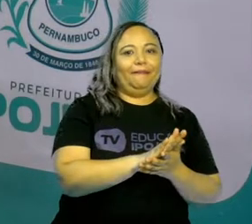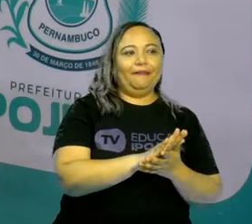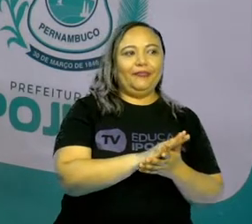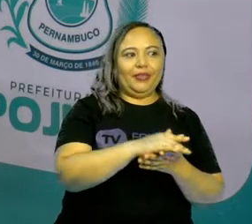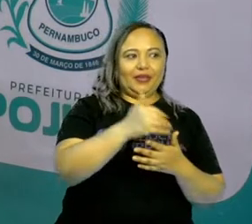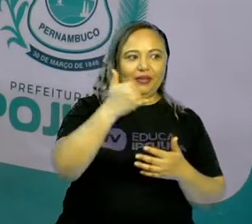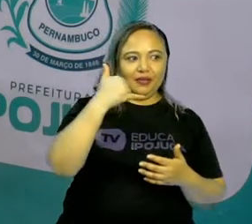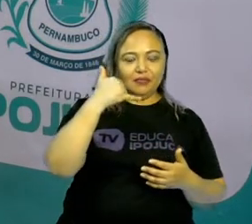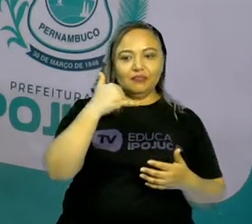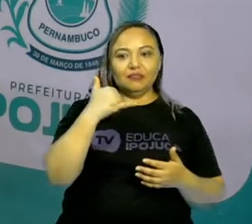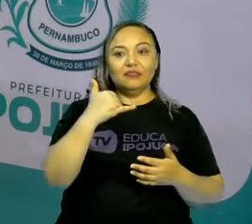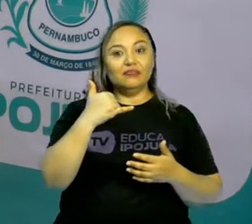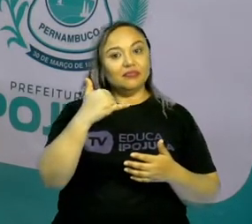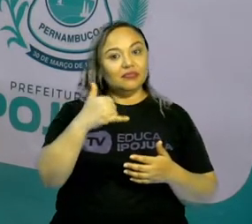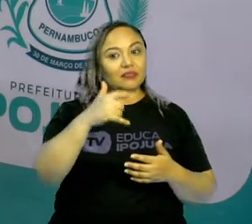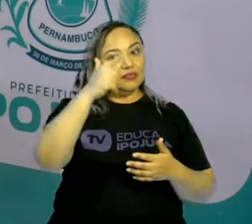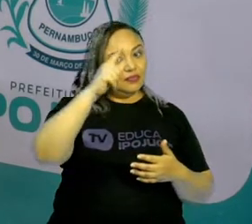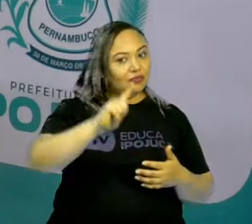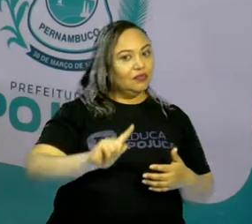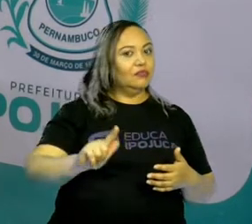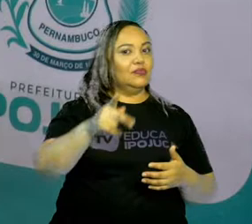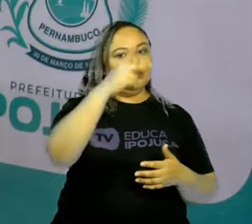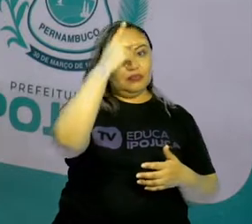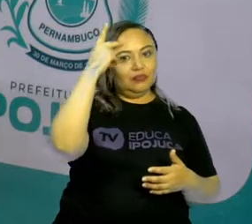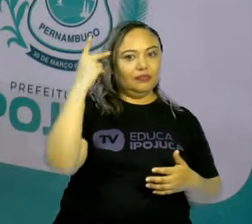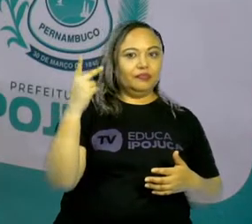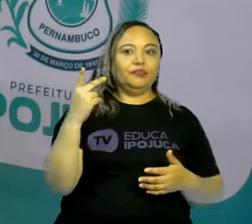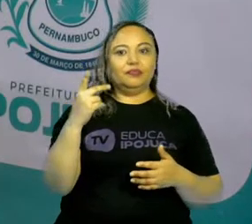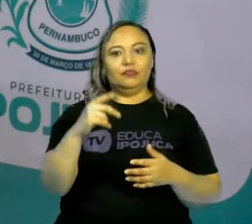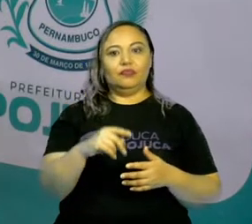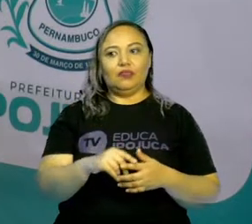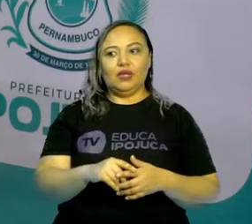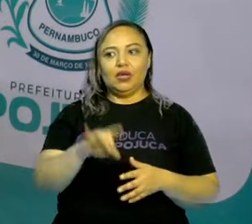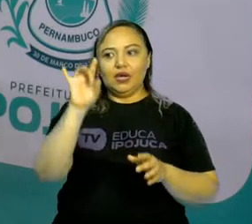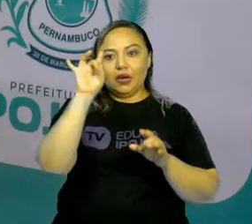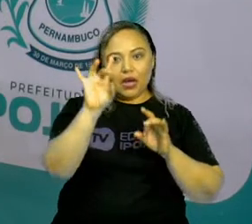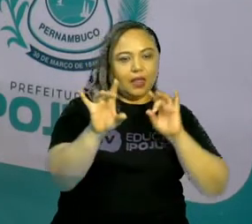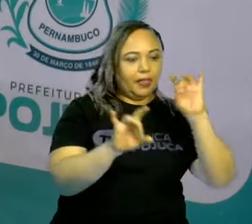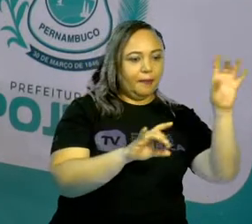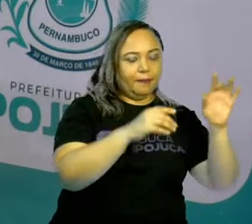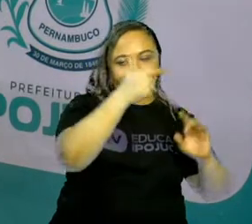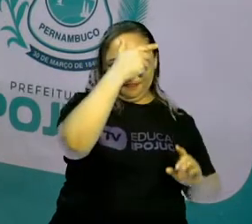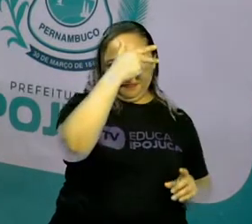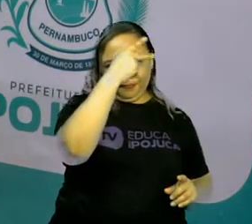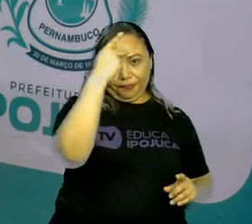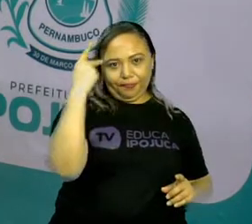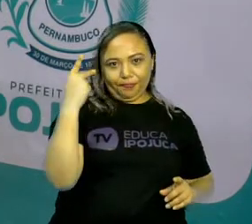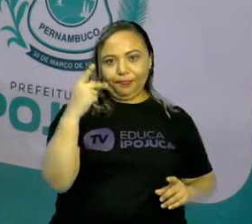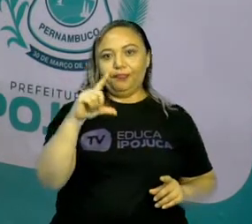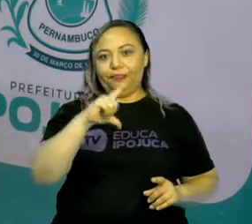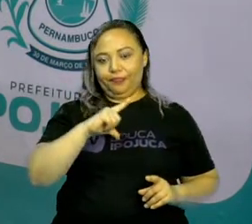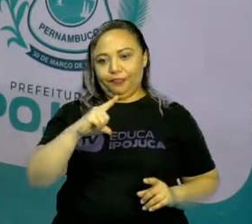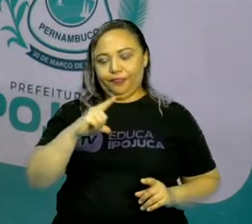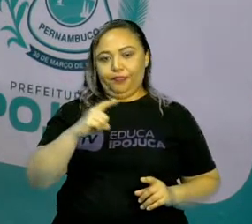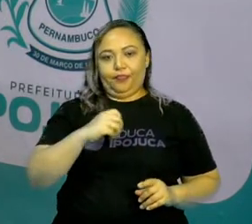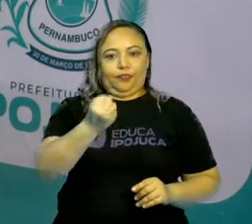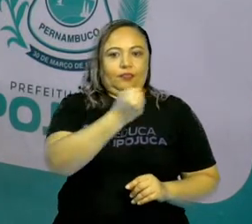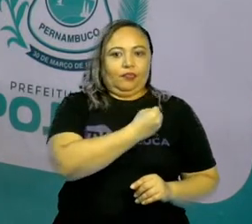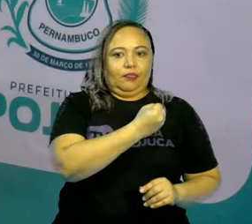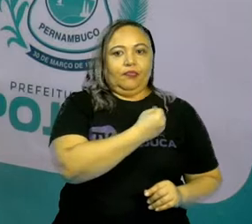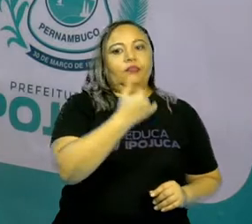Você vai estar com o número de outra pessoa. E quando você pegar o número de alguém e for ligar e